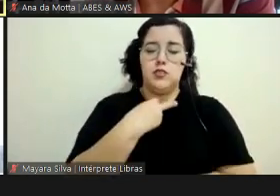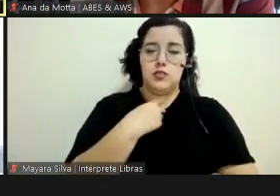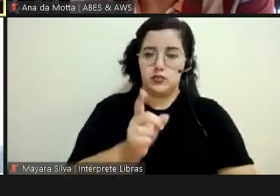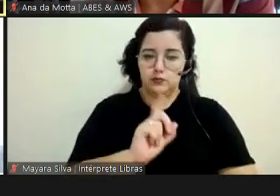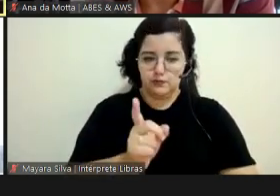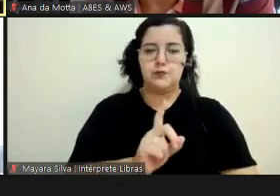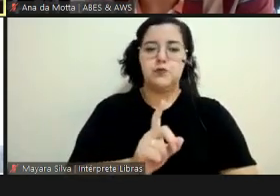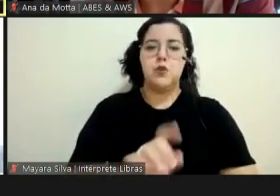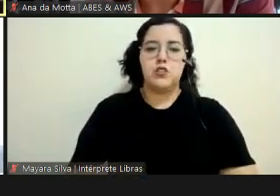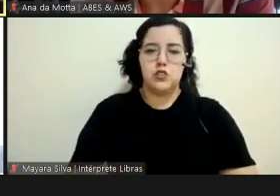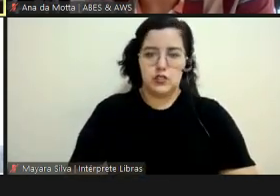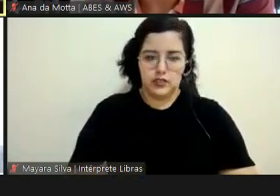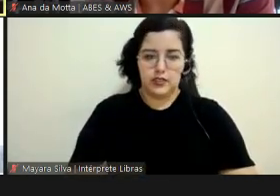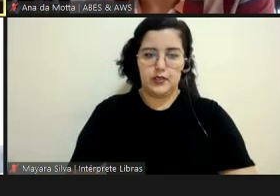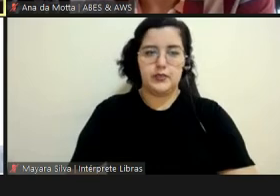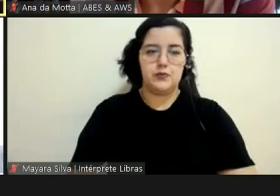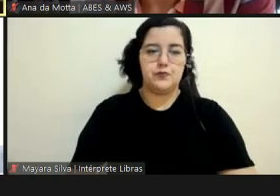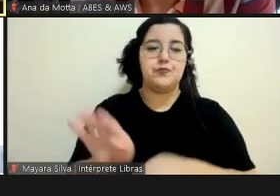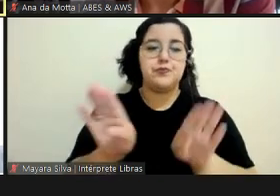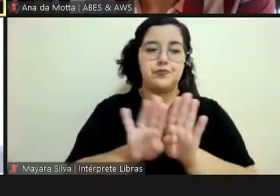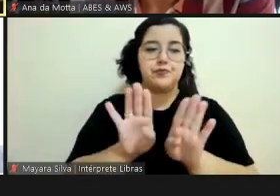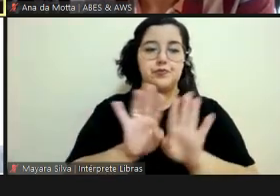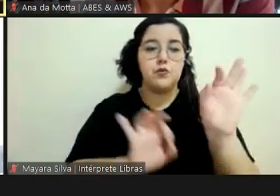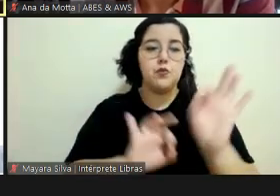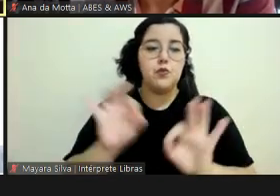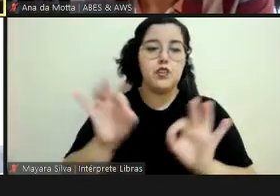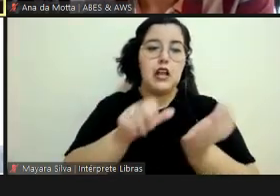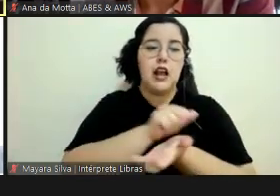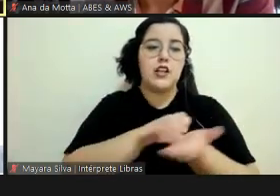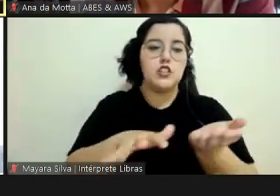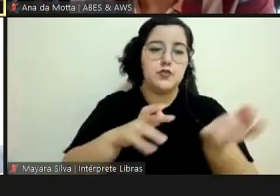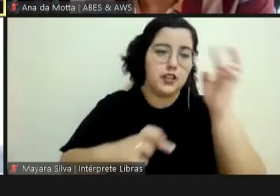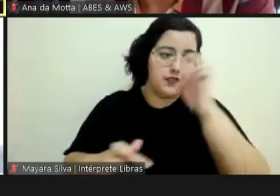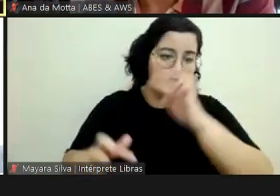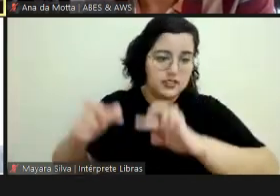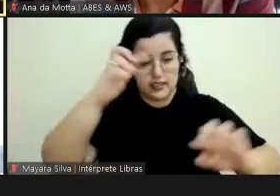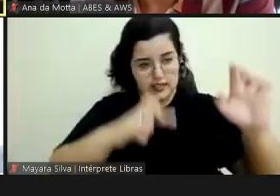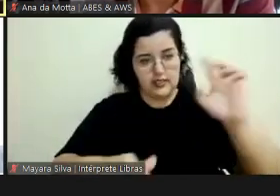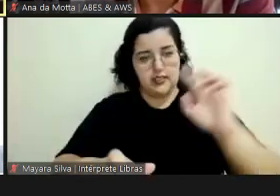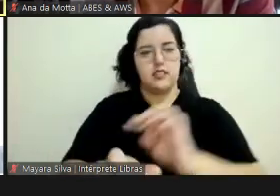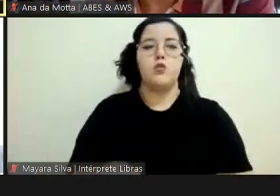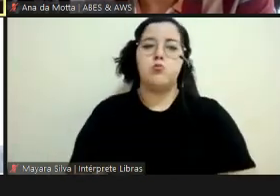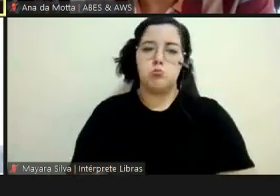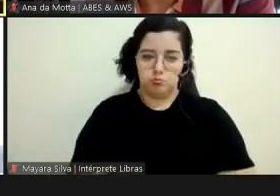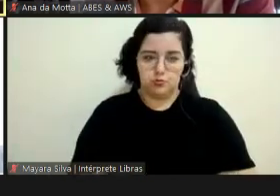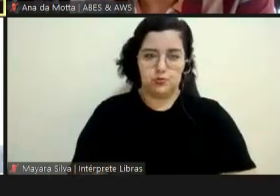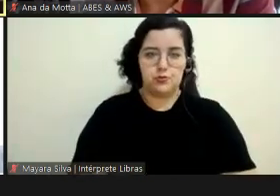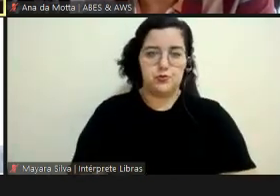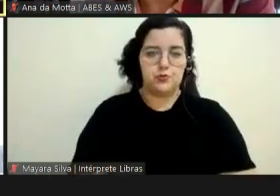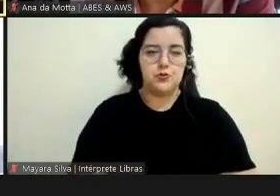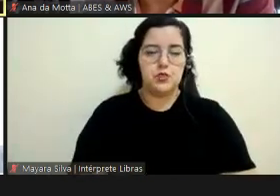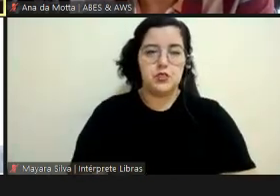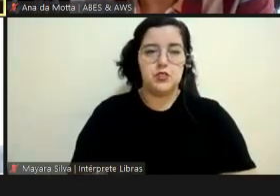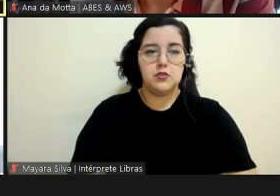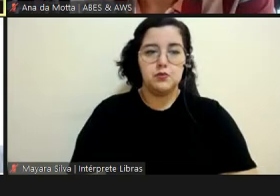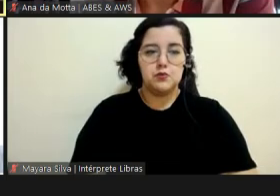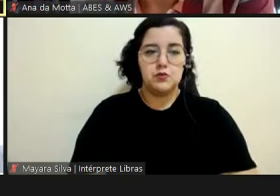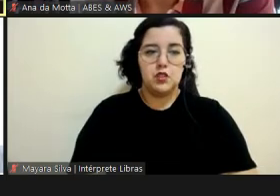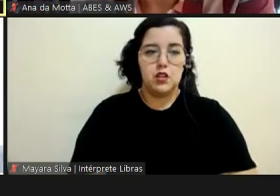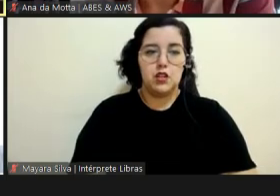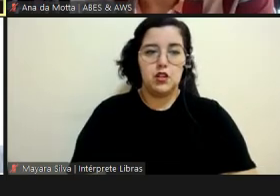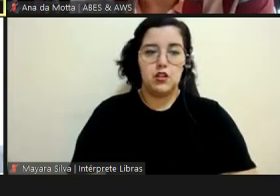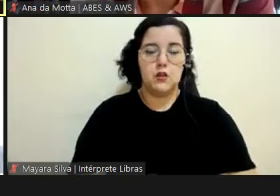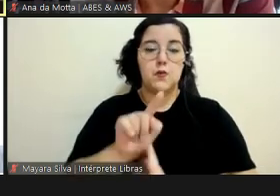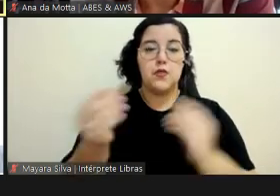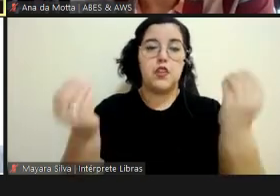privacidade. E uma reorganização interna, realmente, das atividades da gente, tá? A gente coloca, né, quais